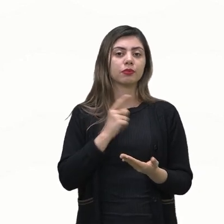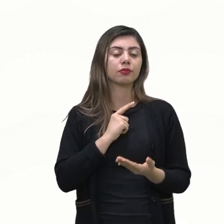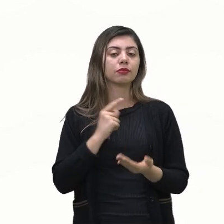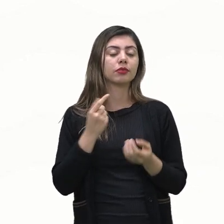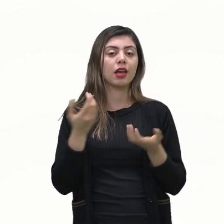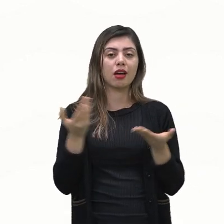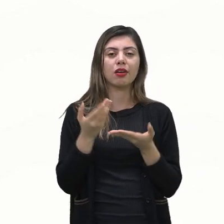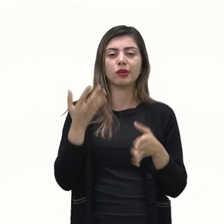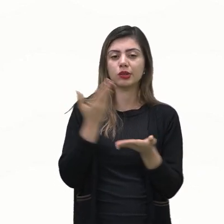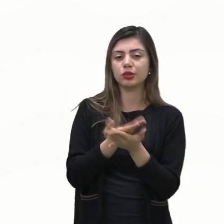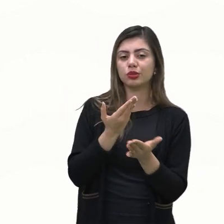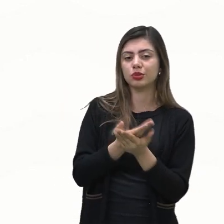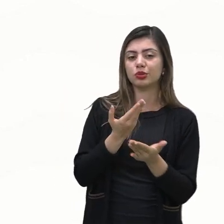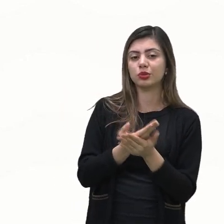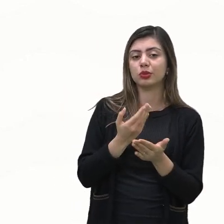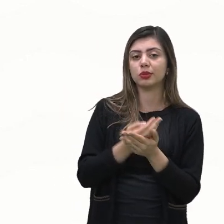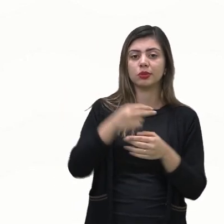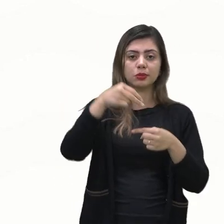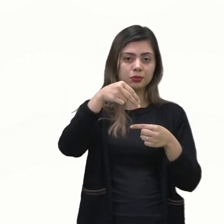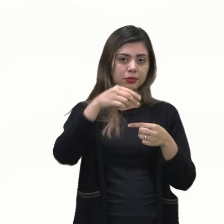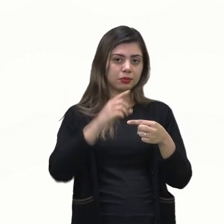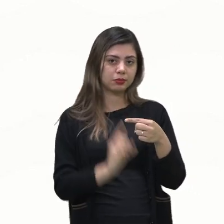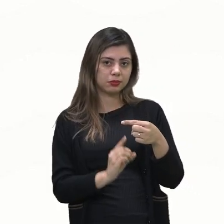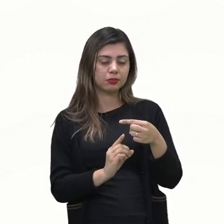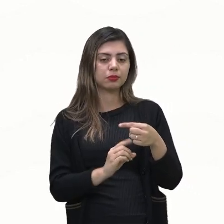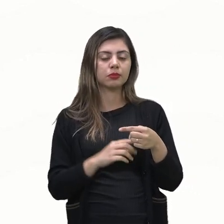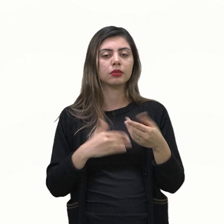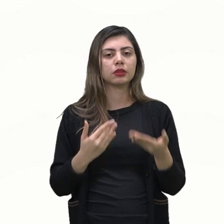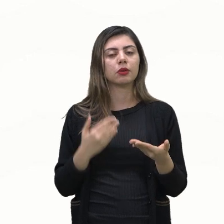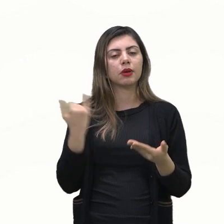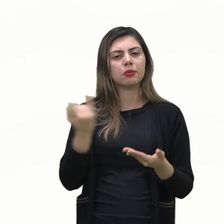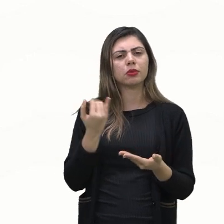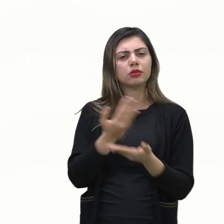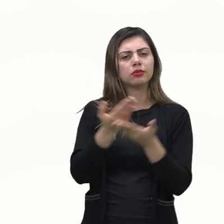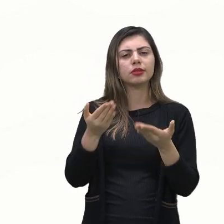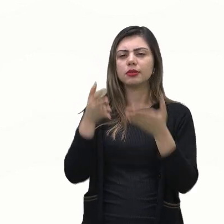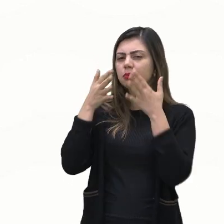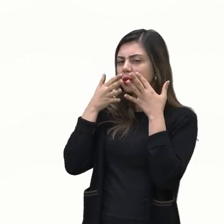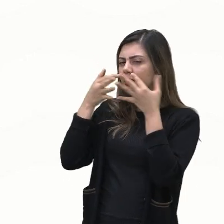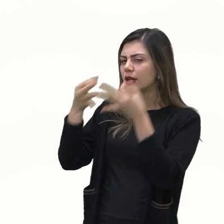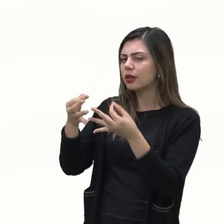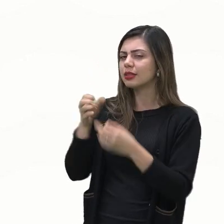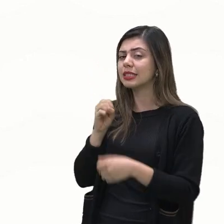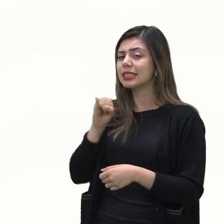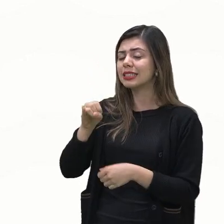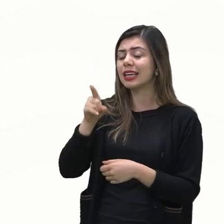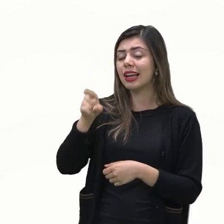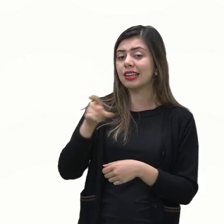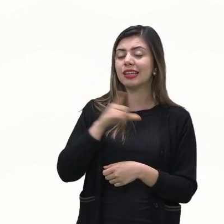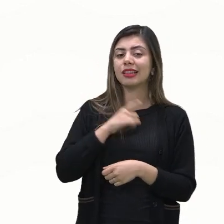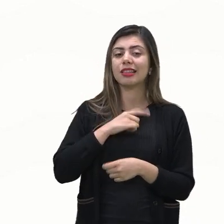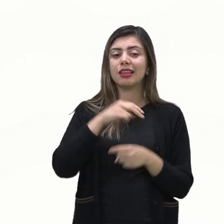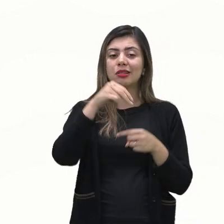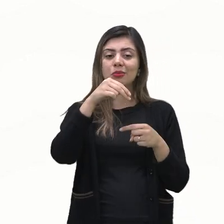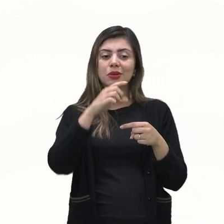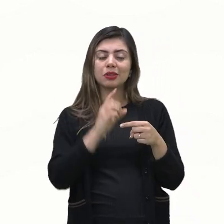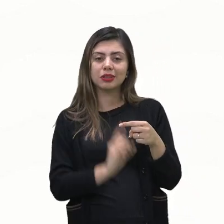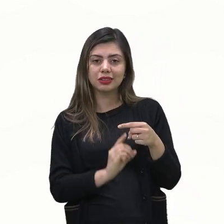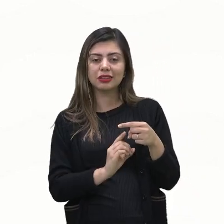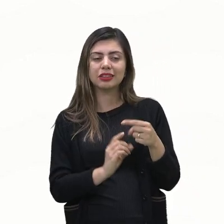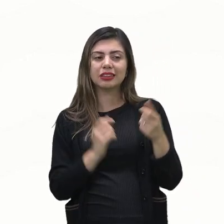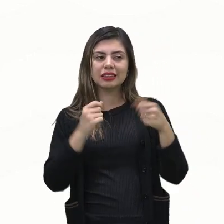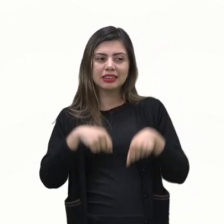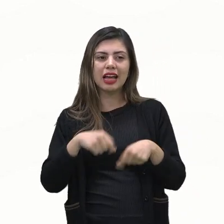com fração é muito importante que você verifique se essa fração é possível ser